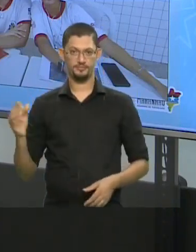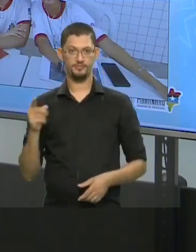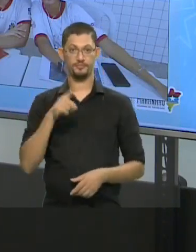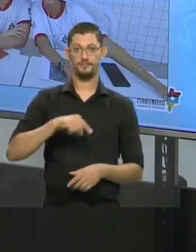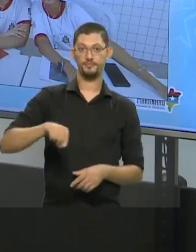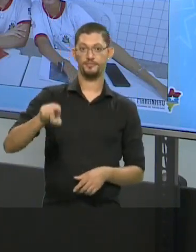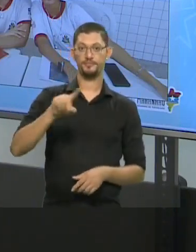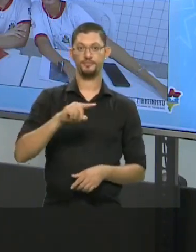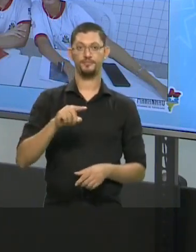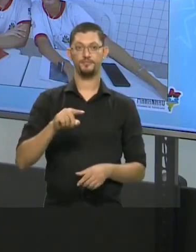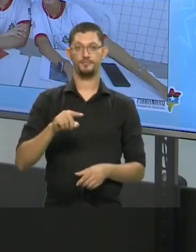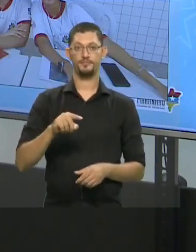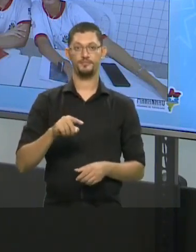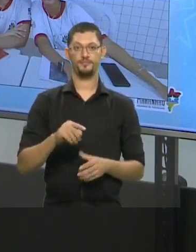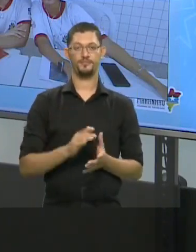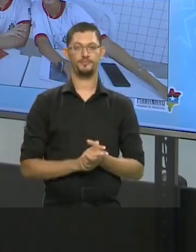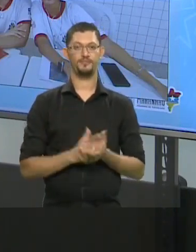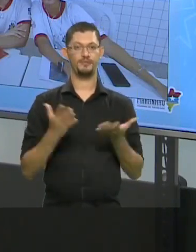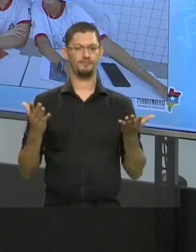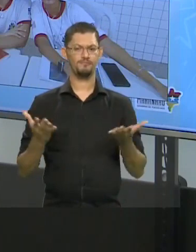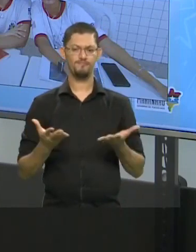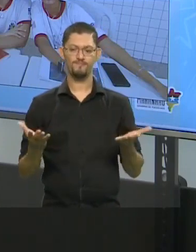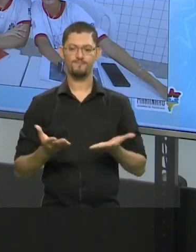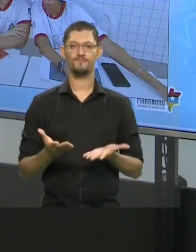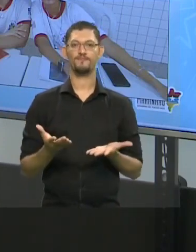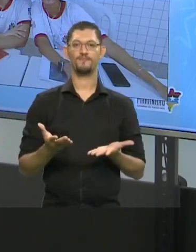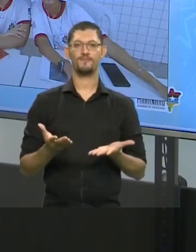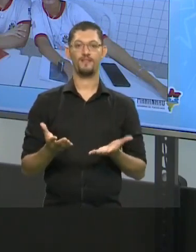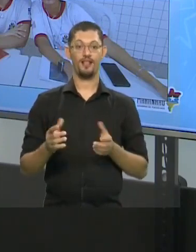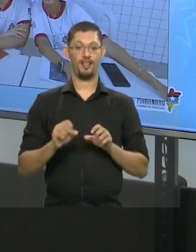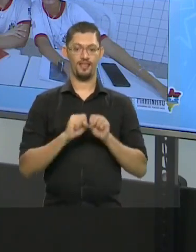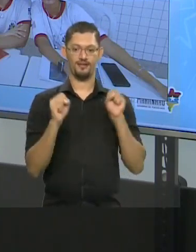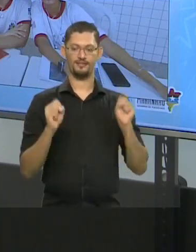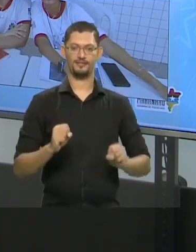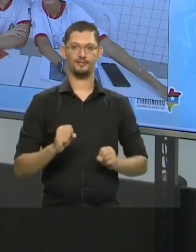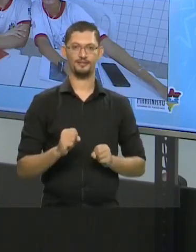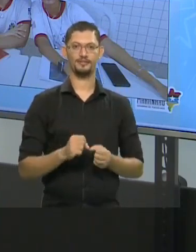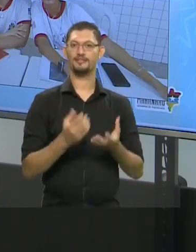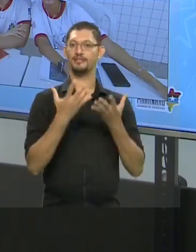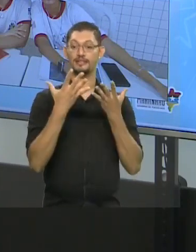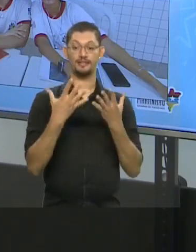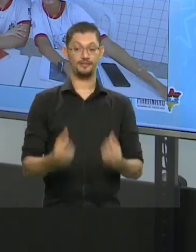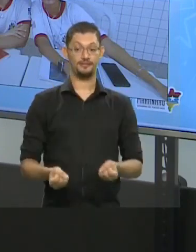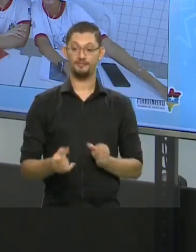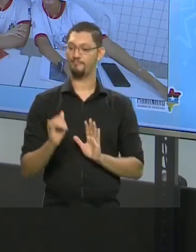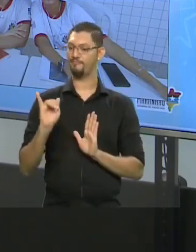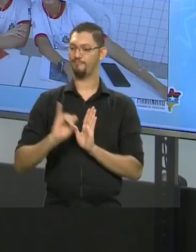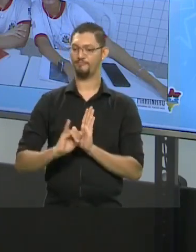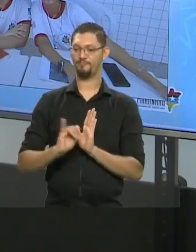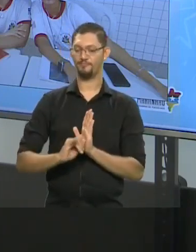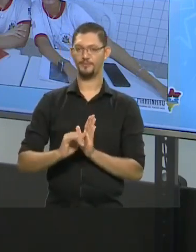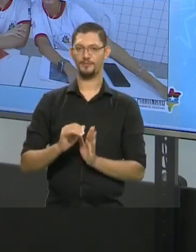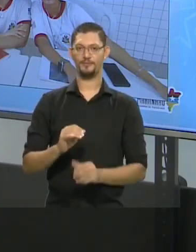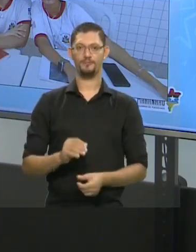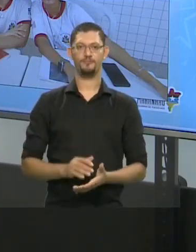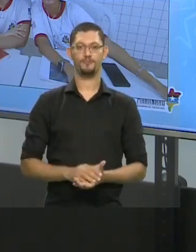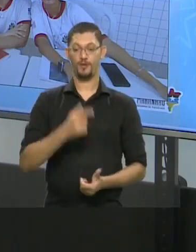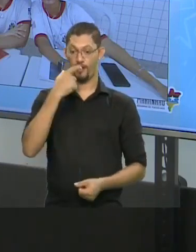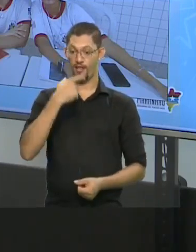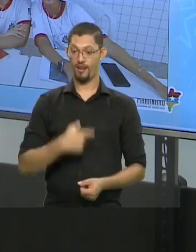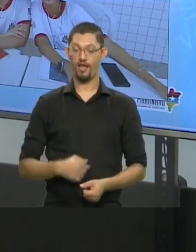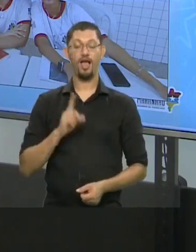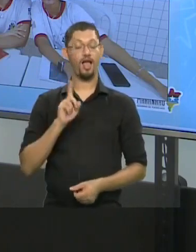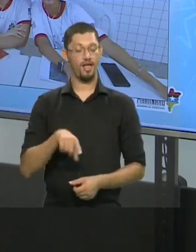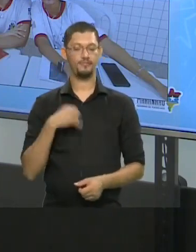vocês estão aí a pleno nesse processo de assumir a identidade de vocês. Mas é